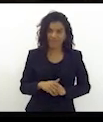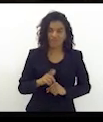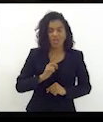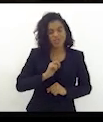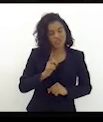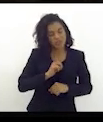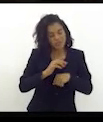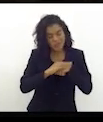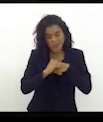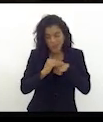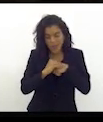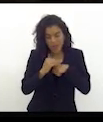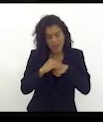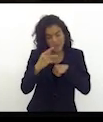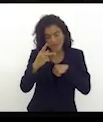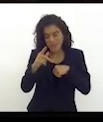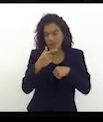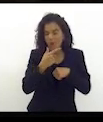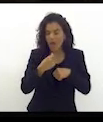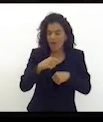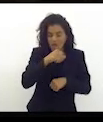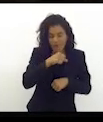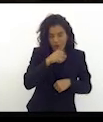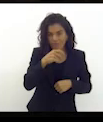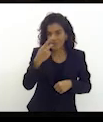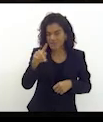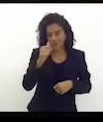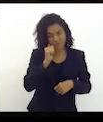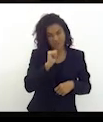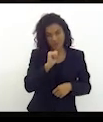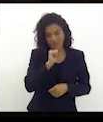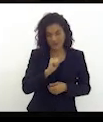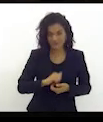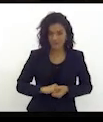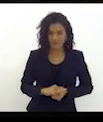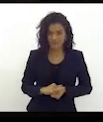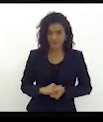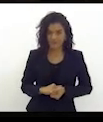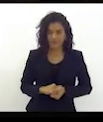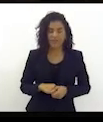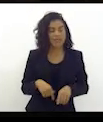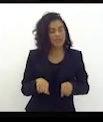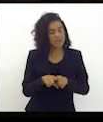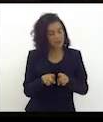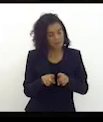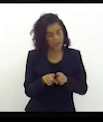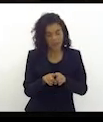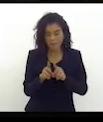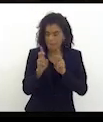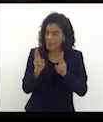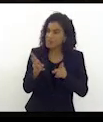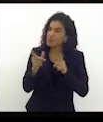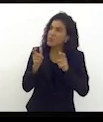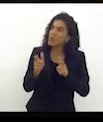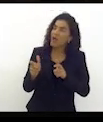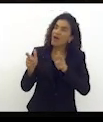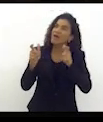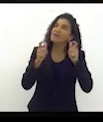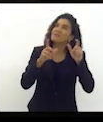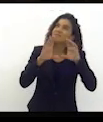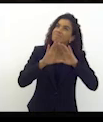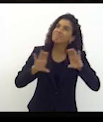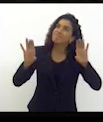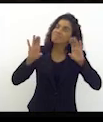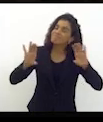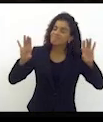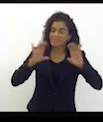carinho enorme pelo seu avô, pela sua mãe e, de igual forma, no lugar que José Bonifácio esteja, a gente tem um carinho